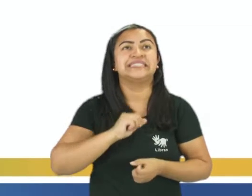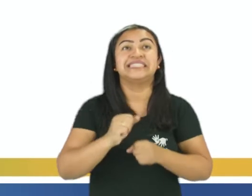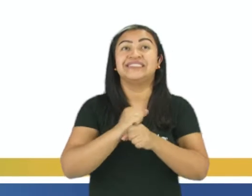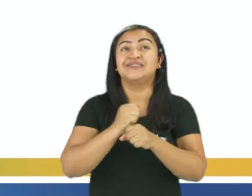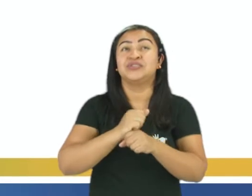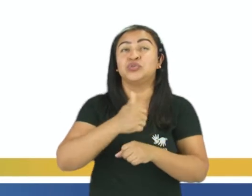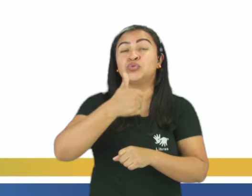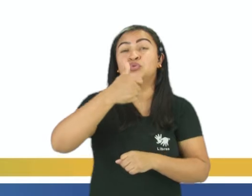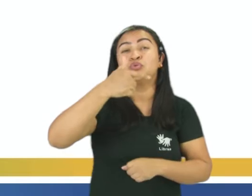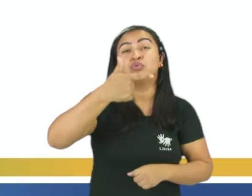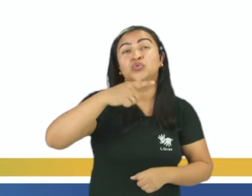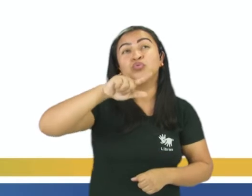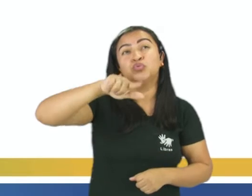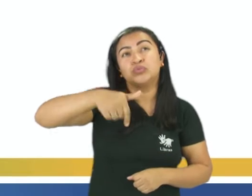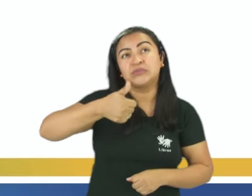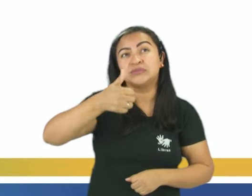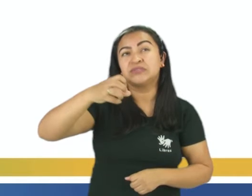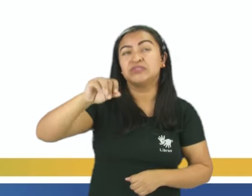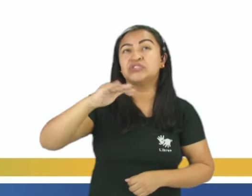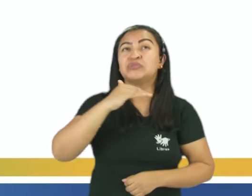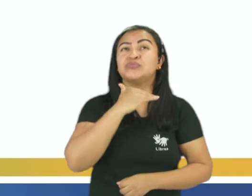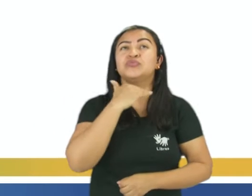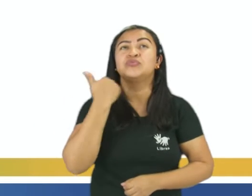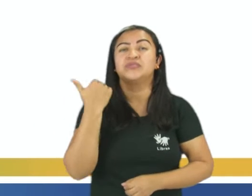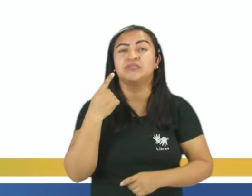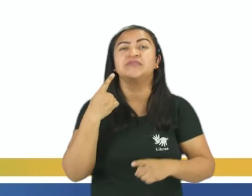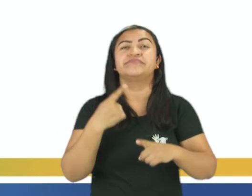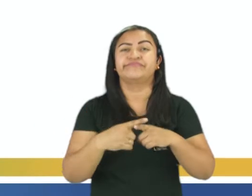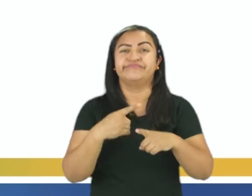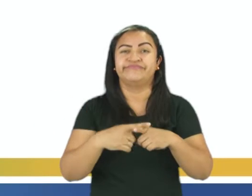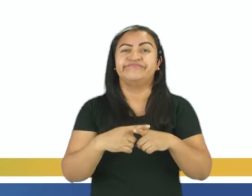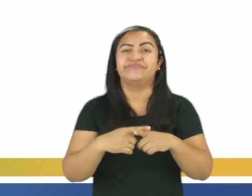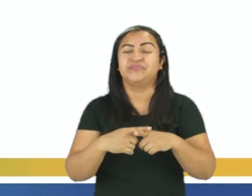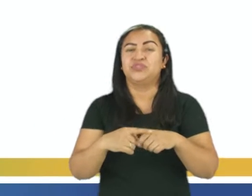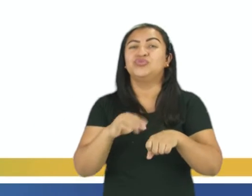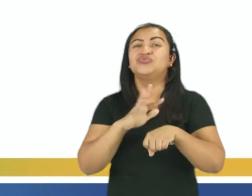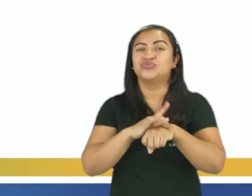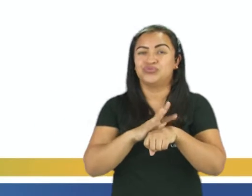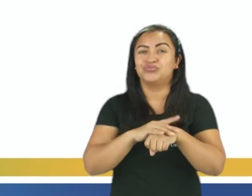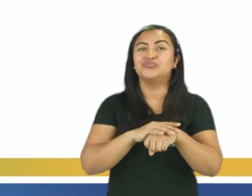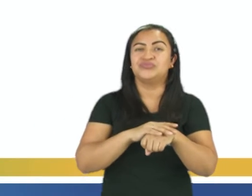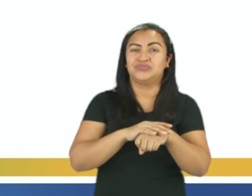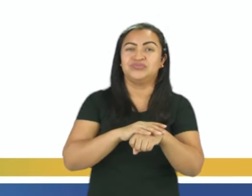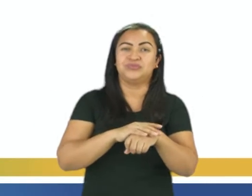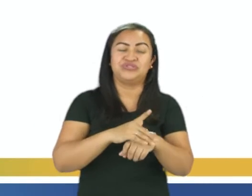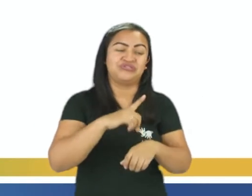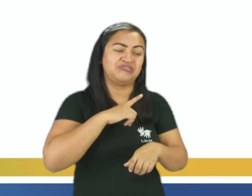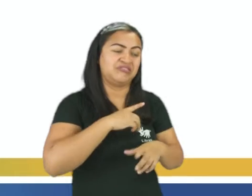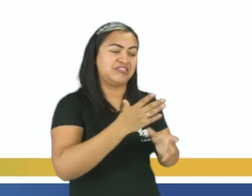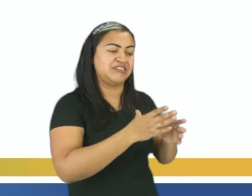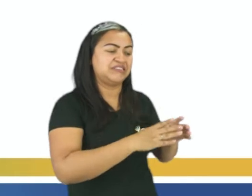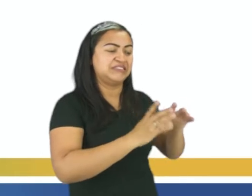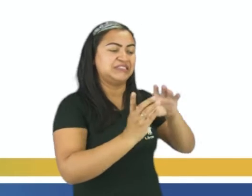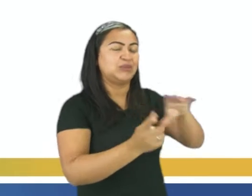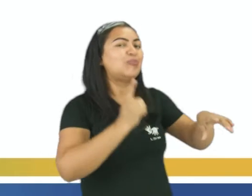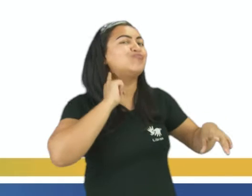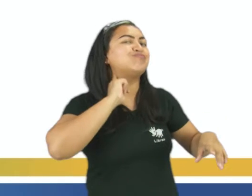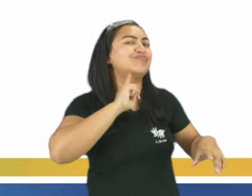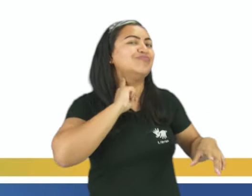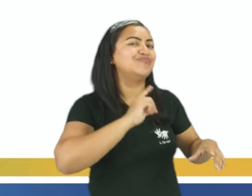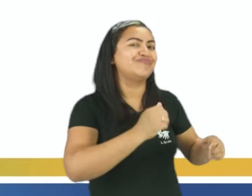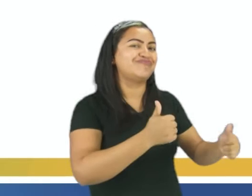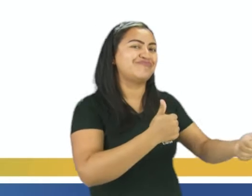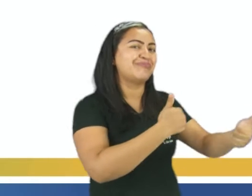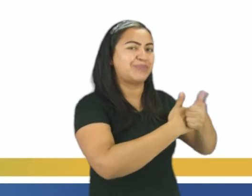decorrência de complicações de saúde causada pelo contato com esgoto. Bom, gente, então, a questão do